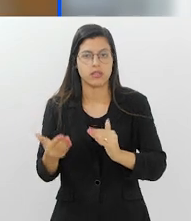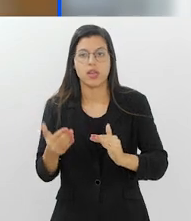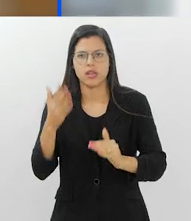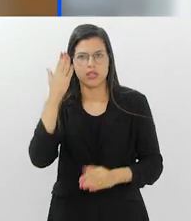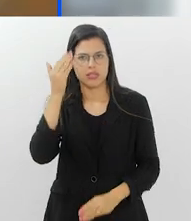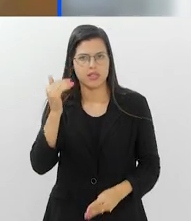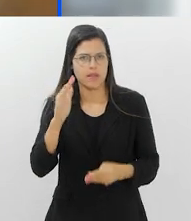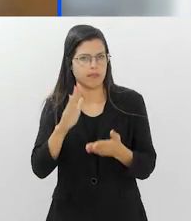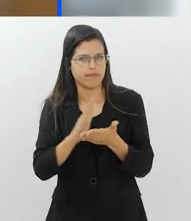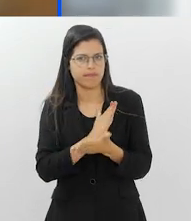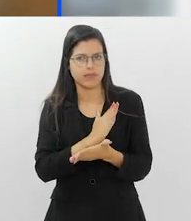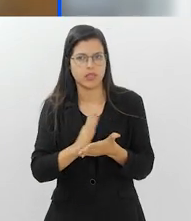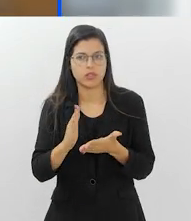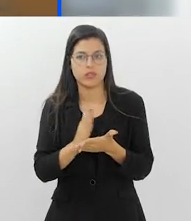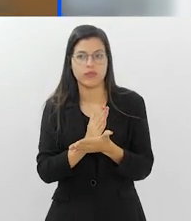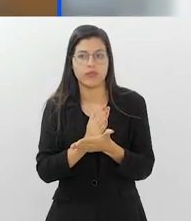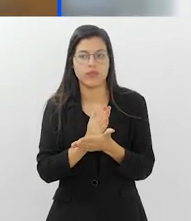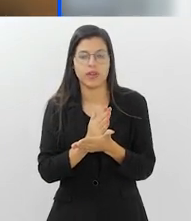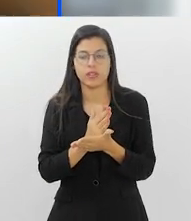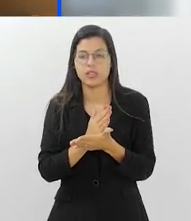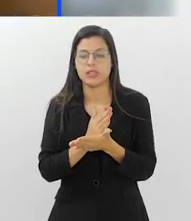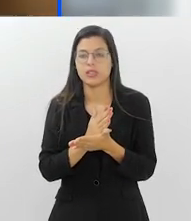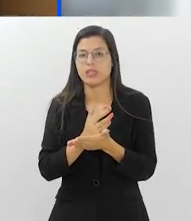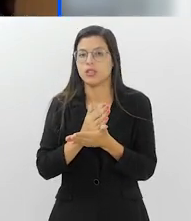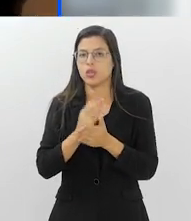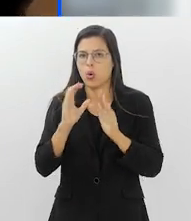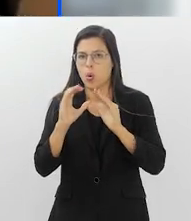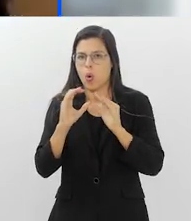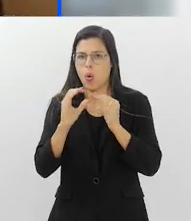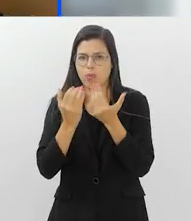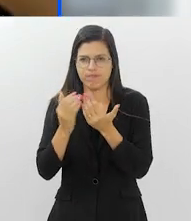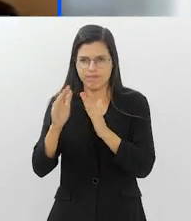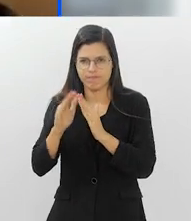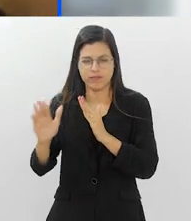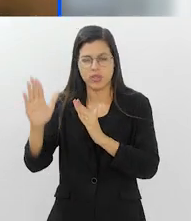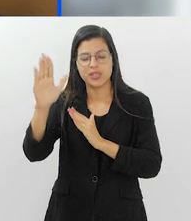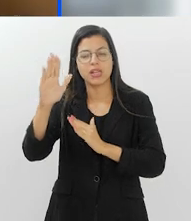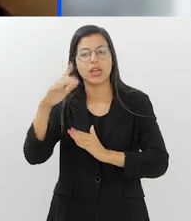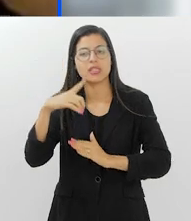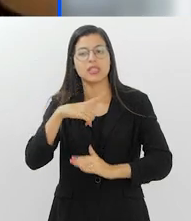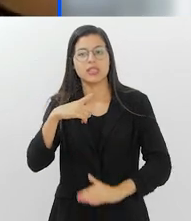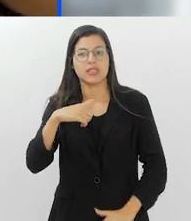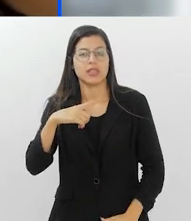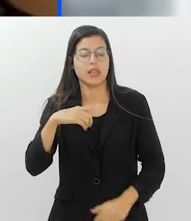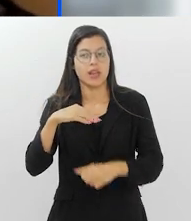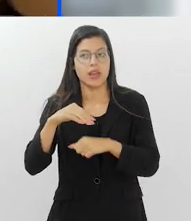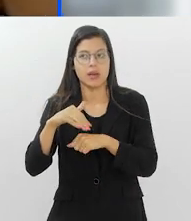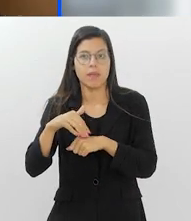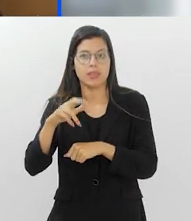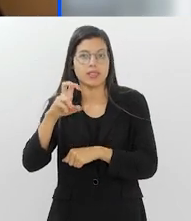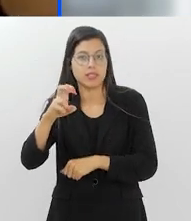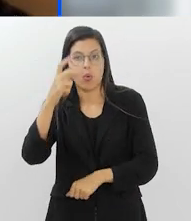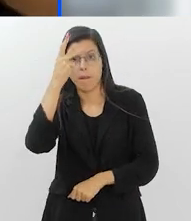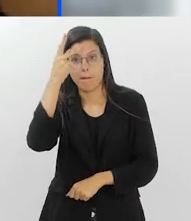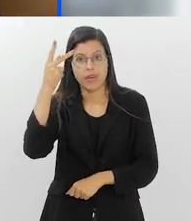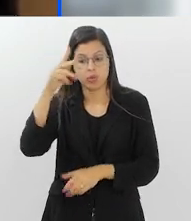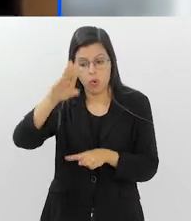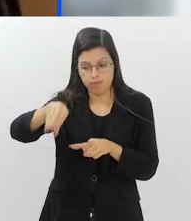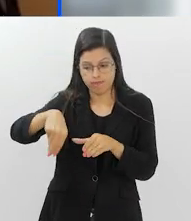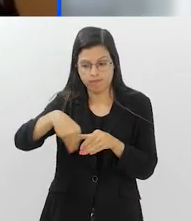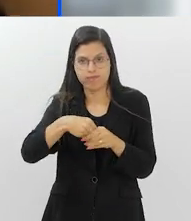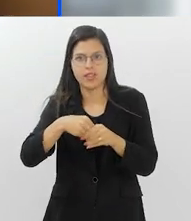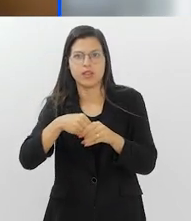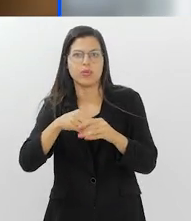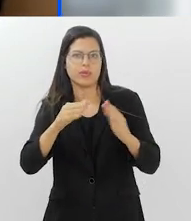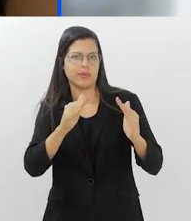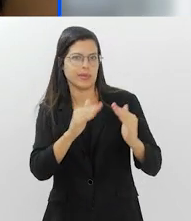gente sabe, muitas vezes, que em algumas comunidades a gente tem mais de cinco pessoas morando